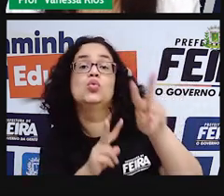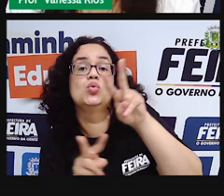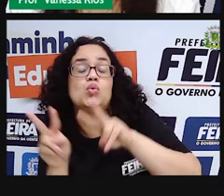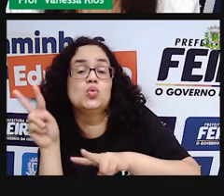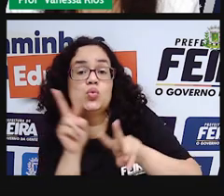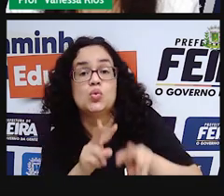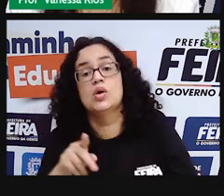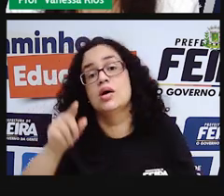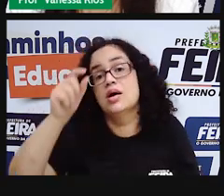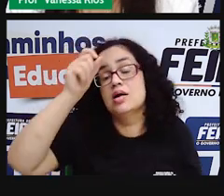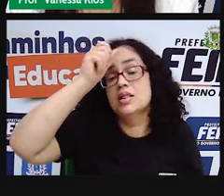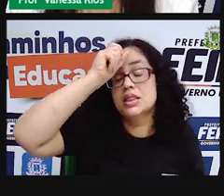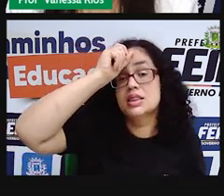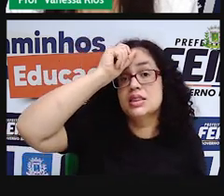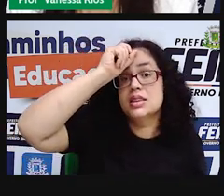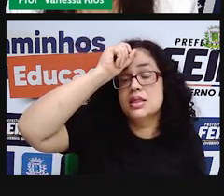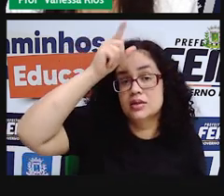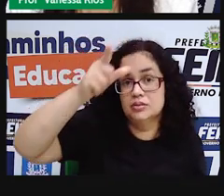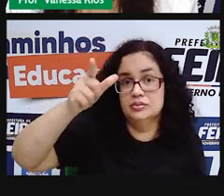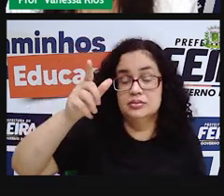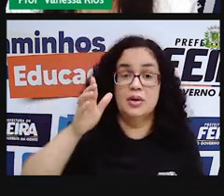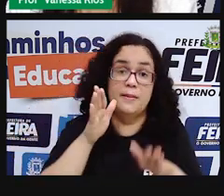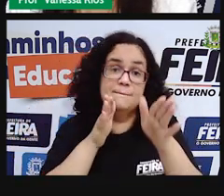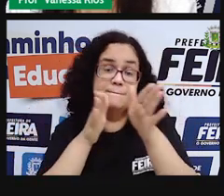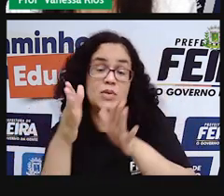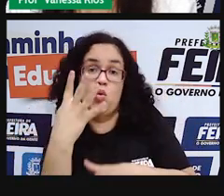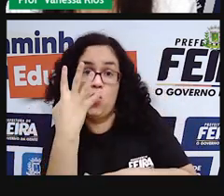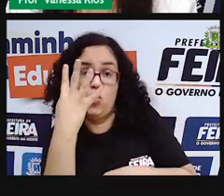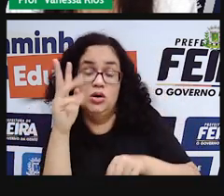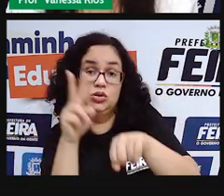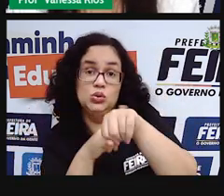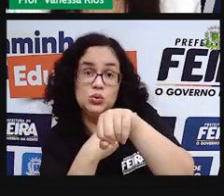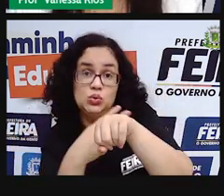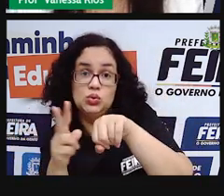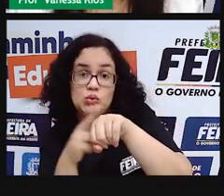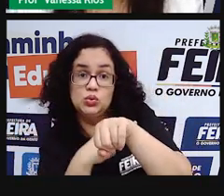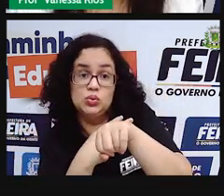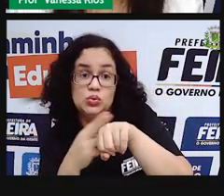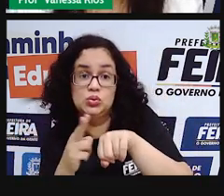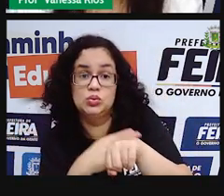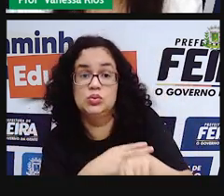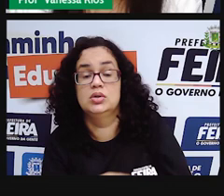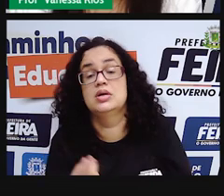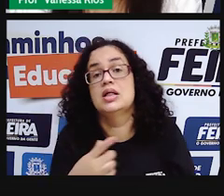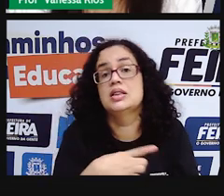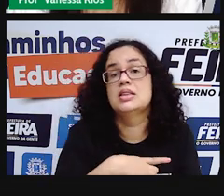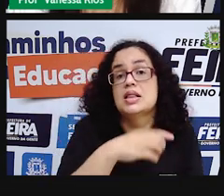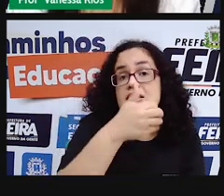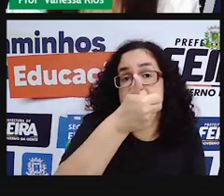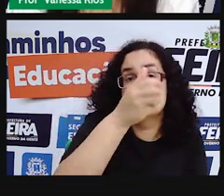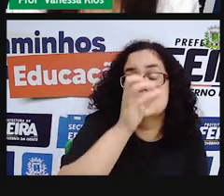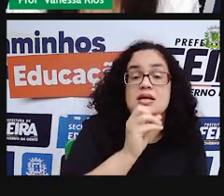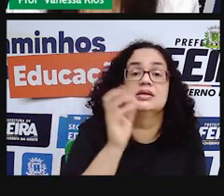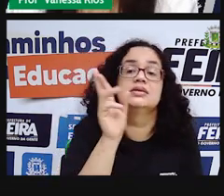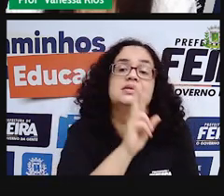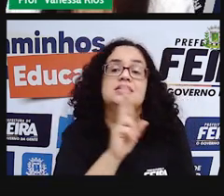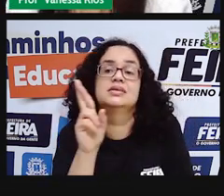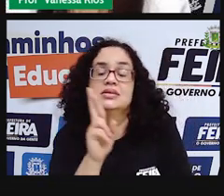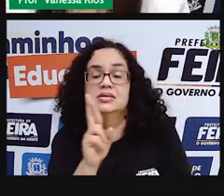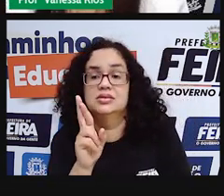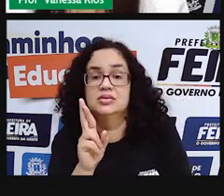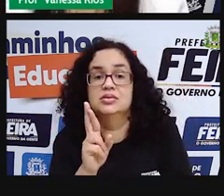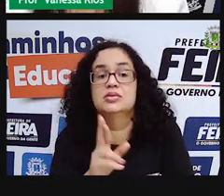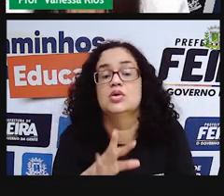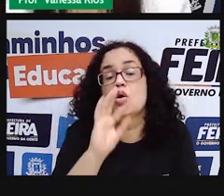de proporção. Se em quatro chocolates eu gasto dez reais e oito